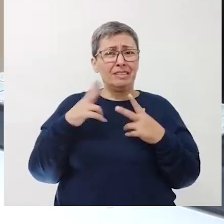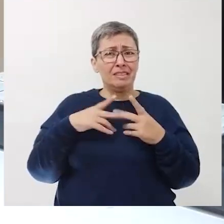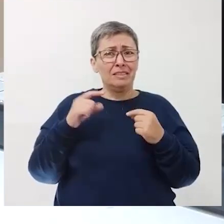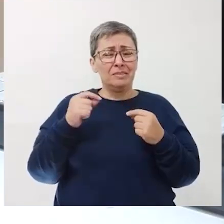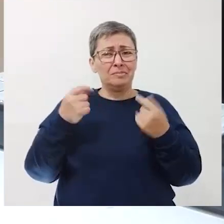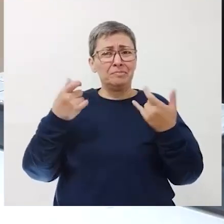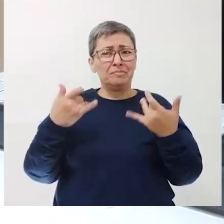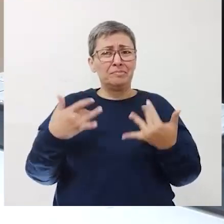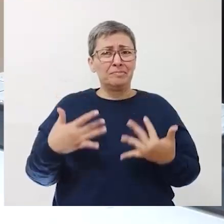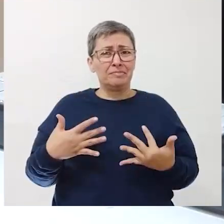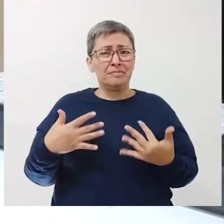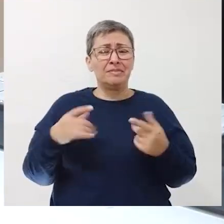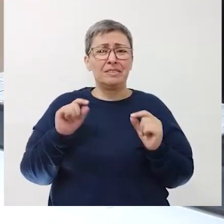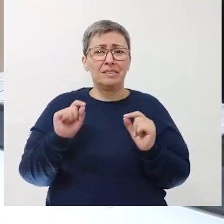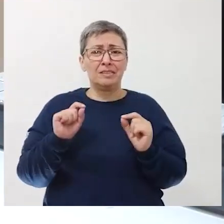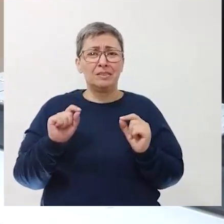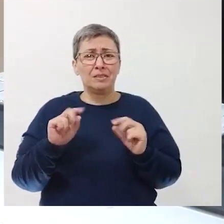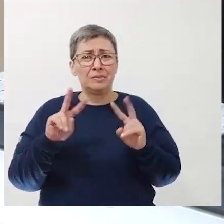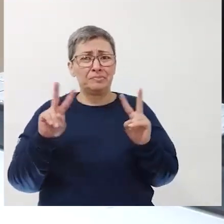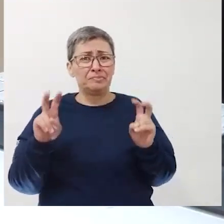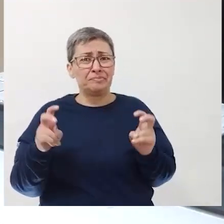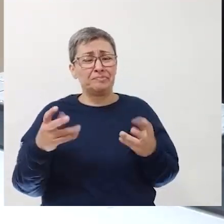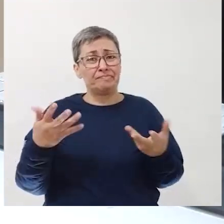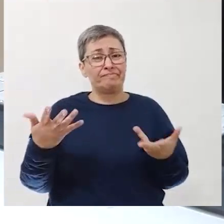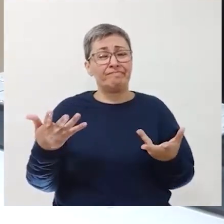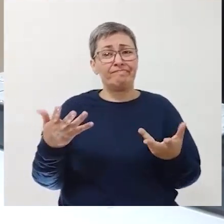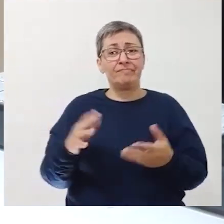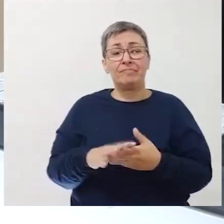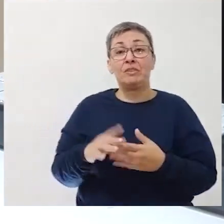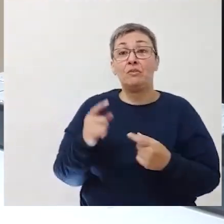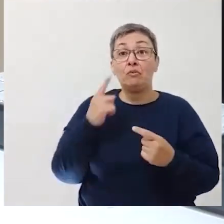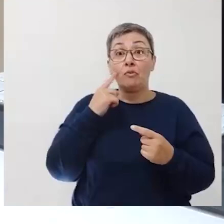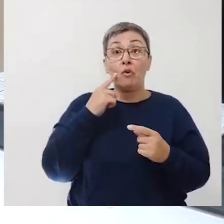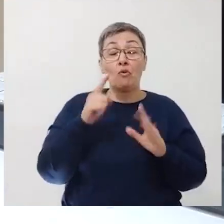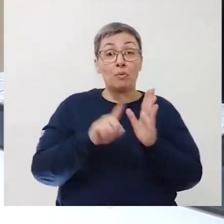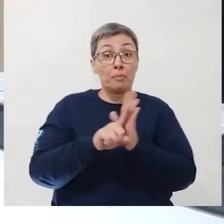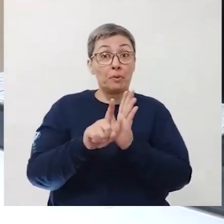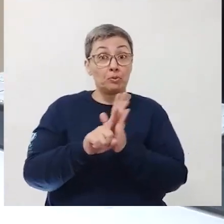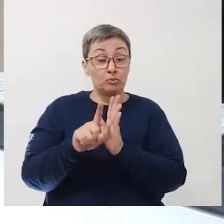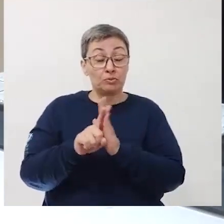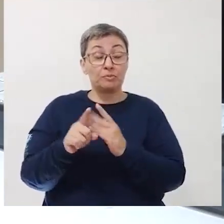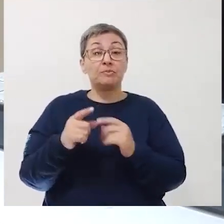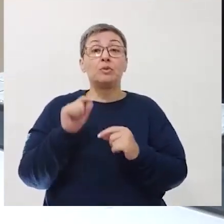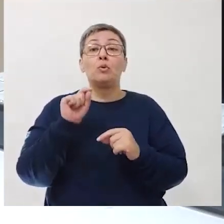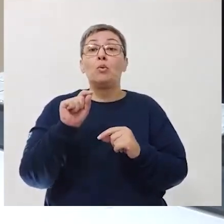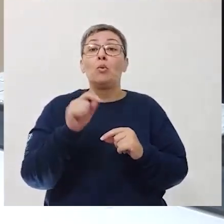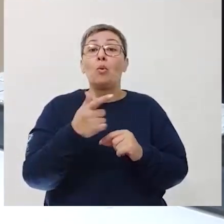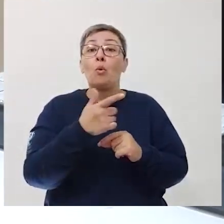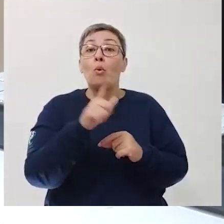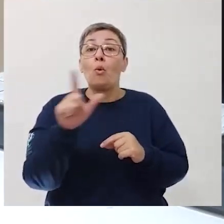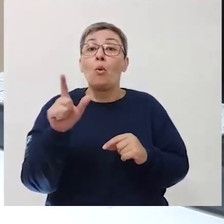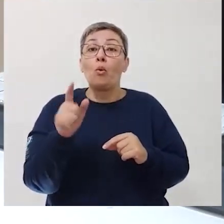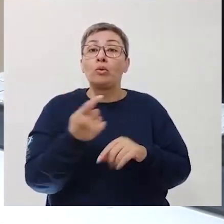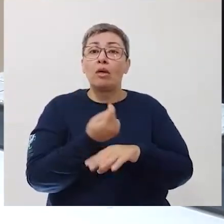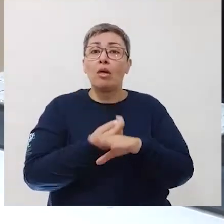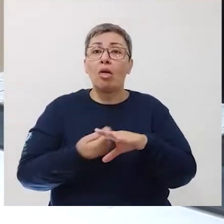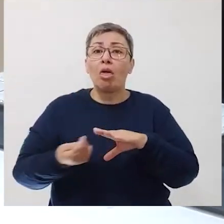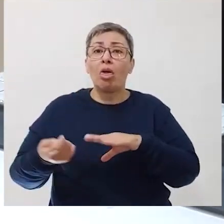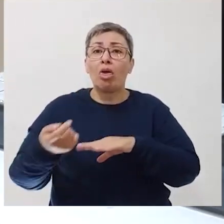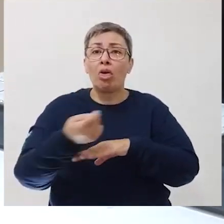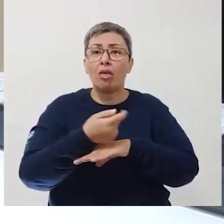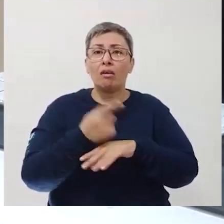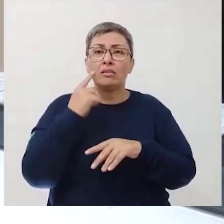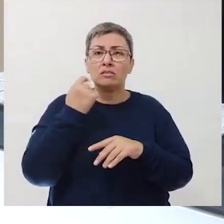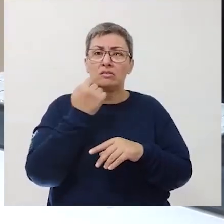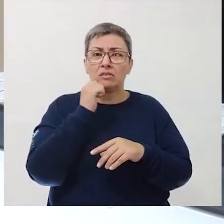isso, alguém deve ter falado sobre esses assuntos, né. Então eu vou fazer umas perguntas, né. Que outra fake